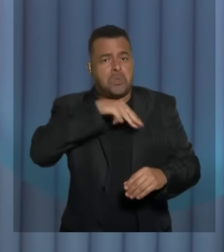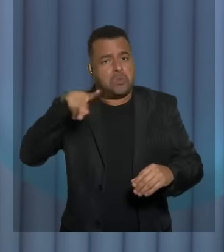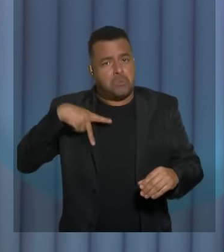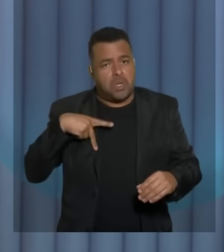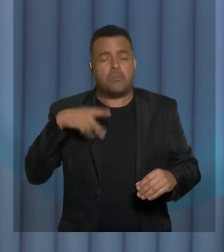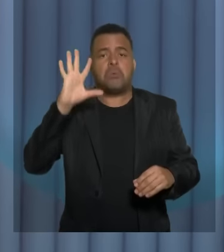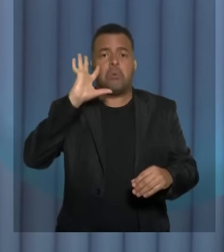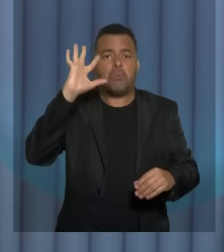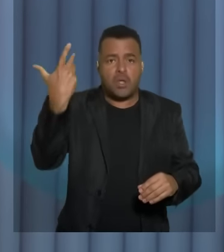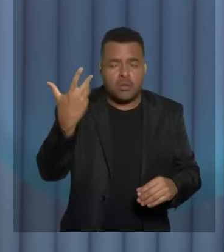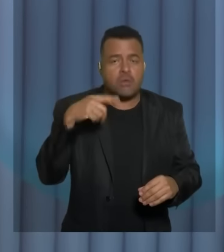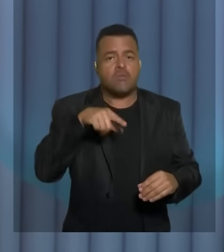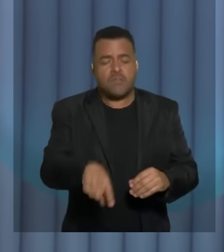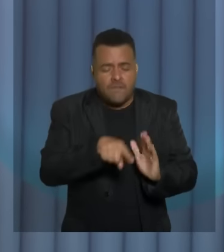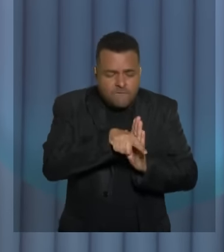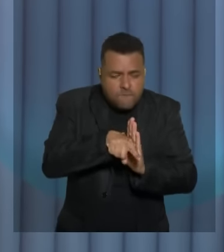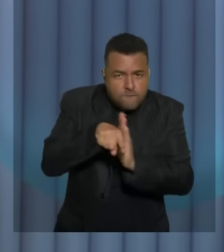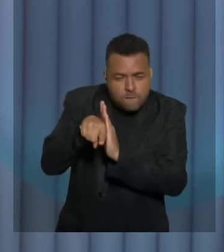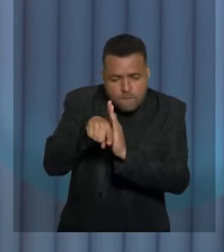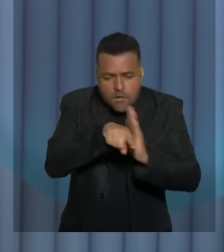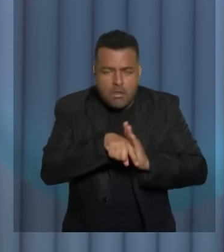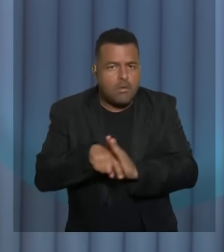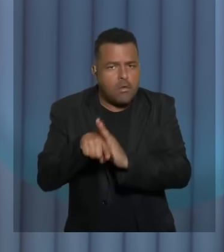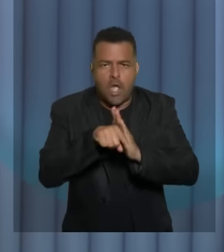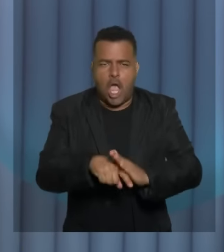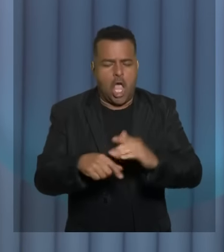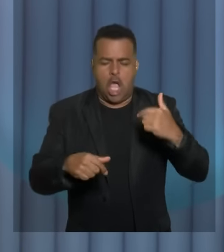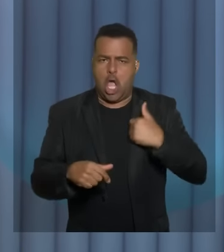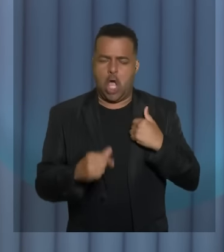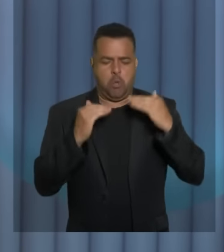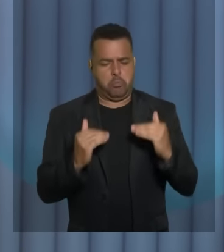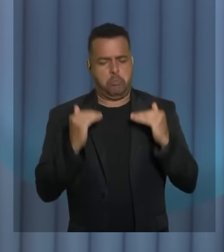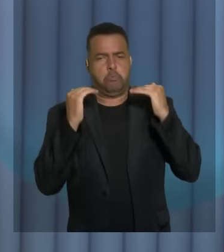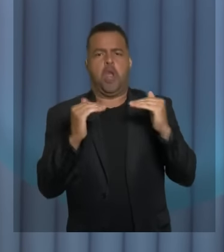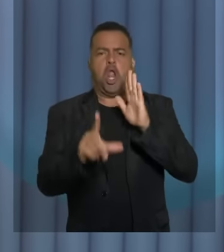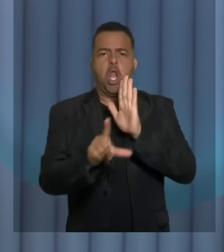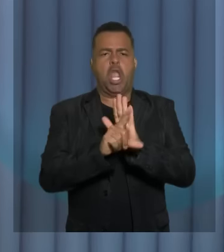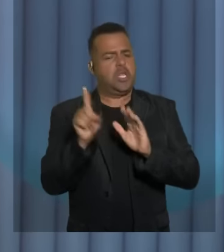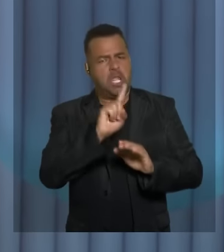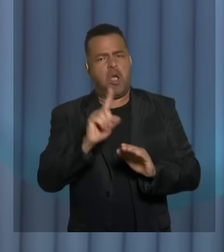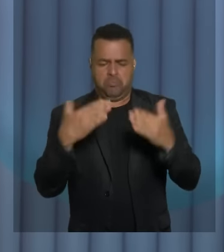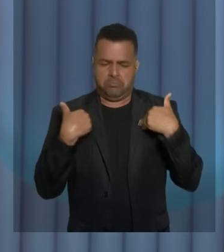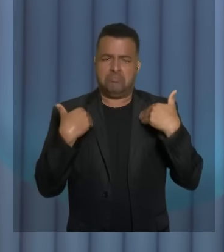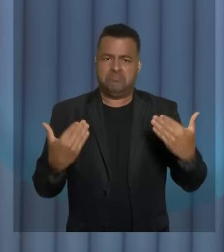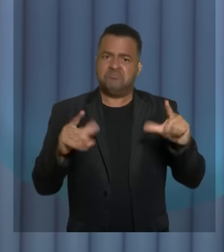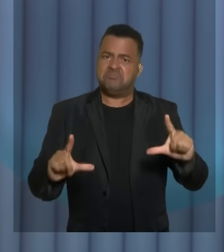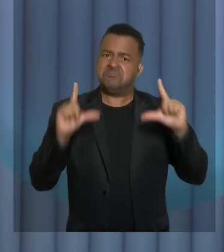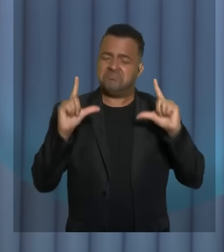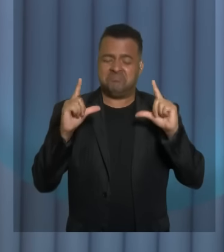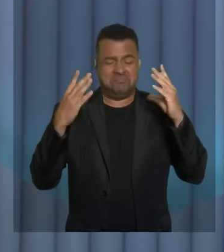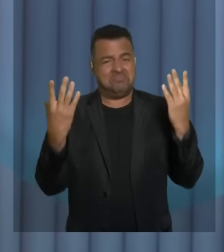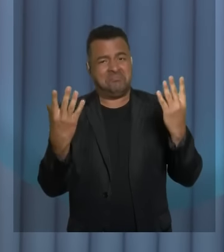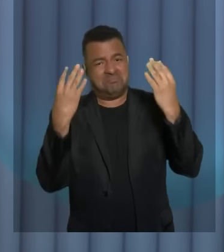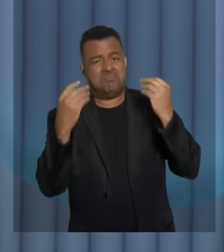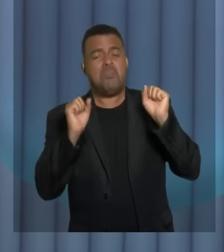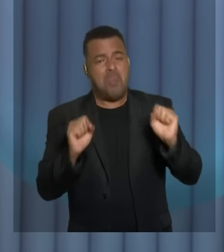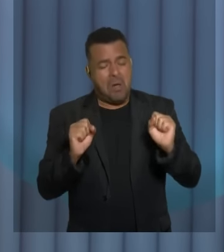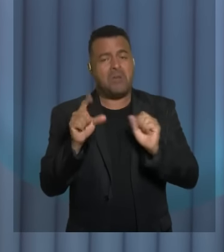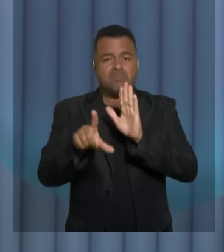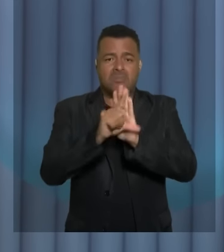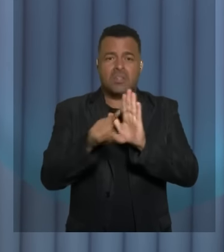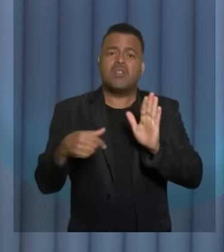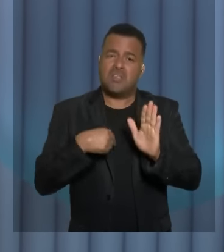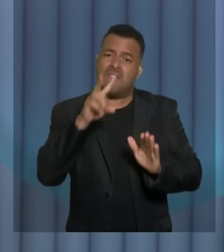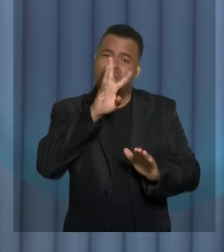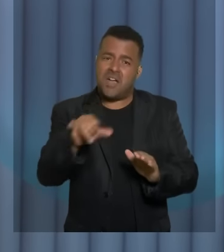resolveu pegar e investigar eu não estou acima da lei eu posso ser investigado sim sem problema nenhum e vou apresentar minha defesa e vou